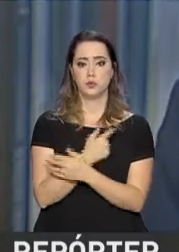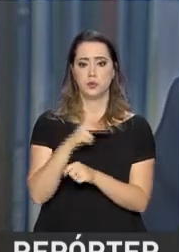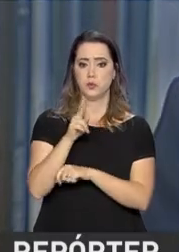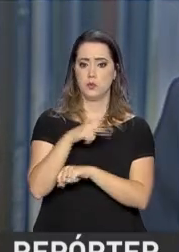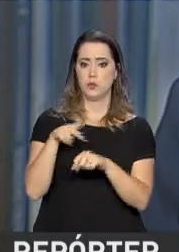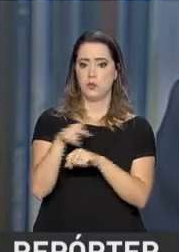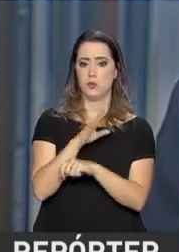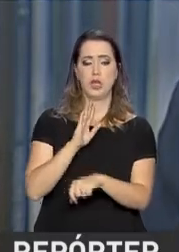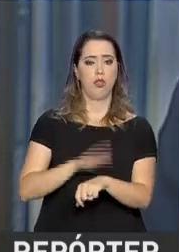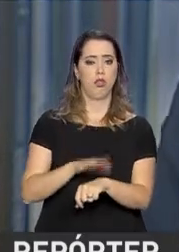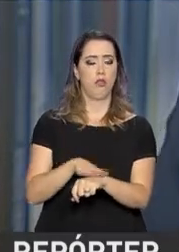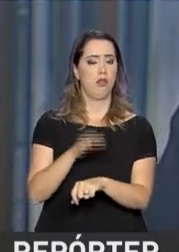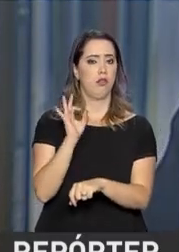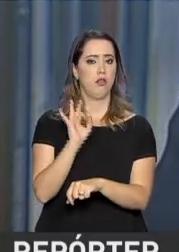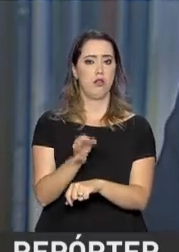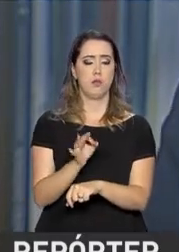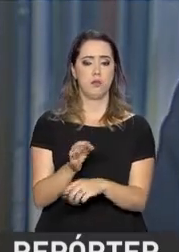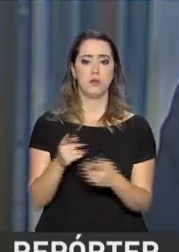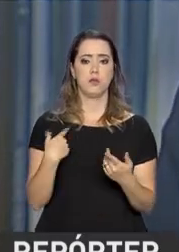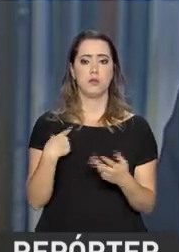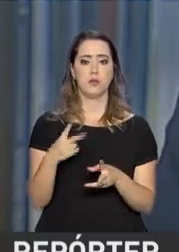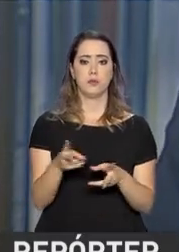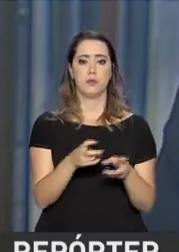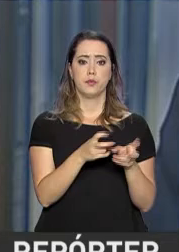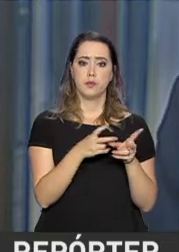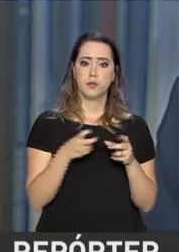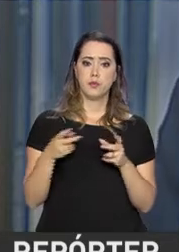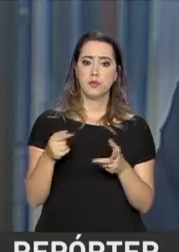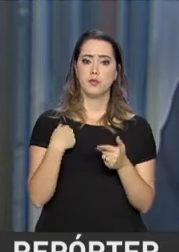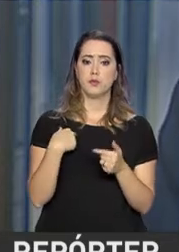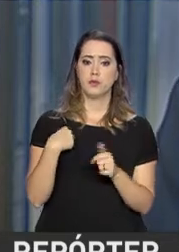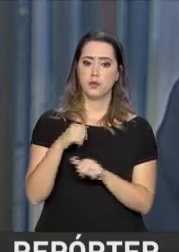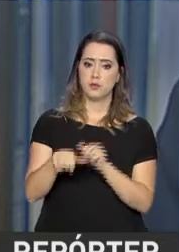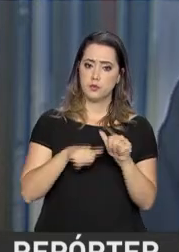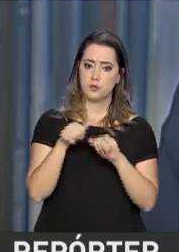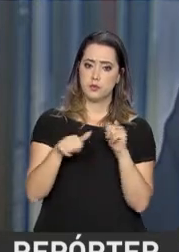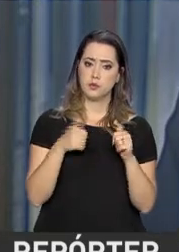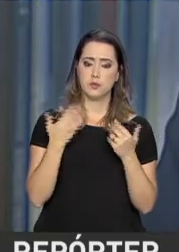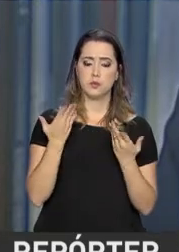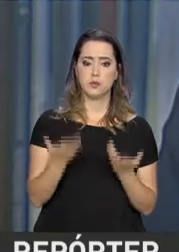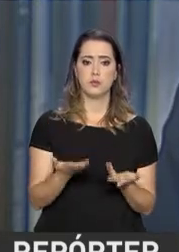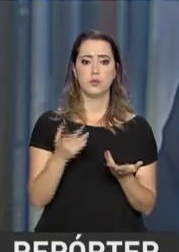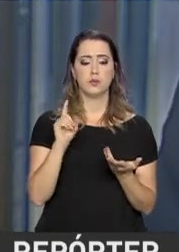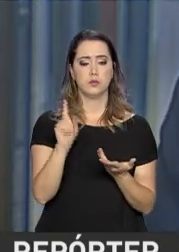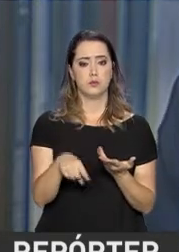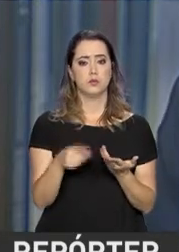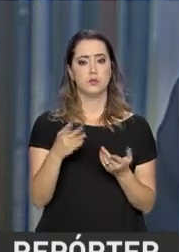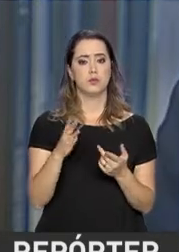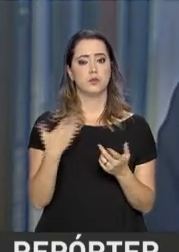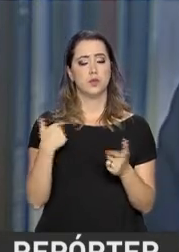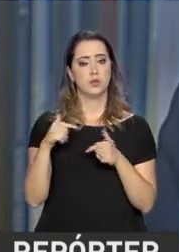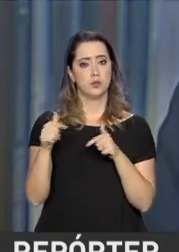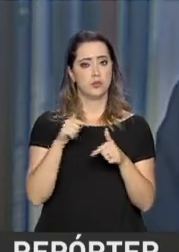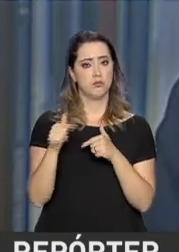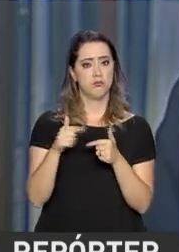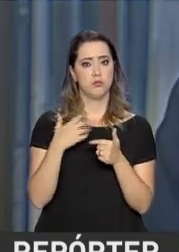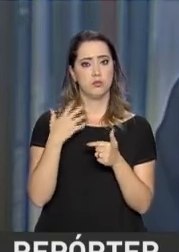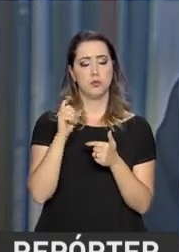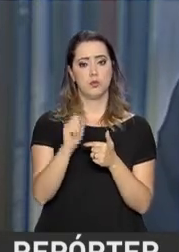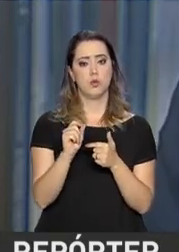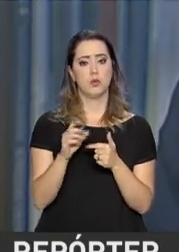país em tempo real e identificando essas mutações no modus operandi desses